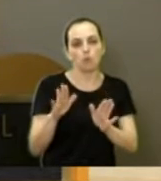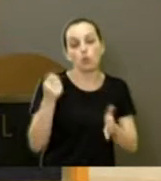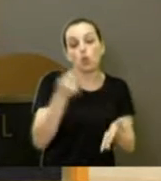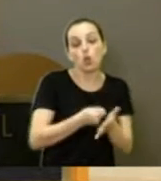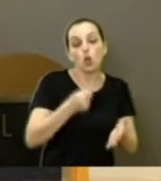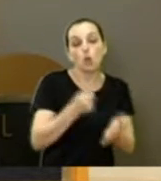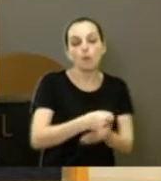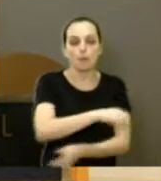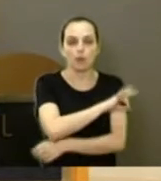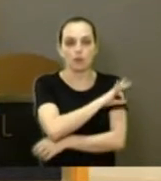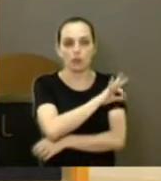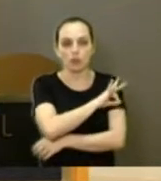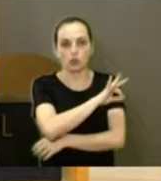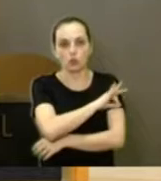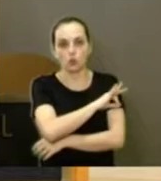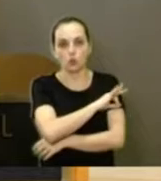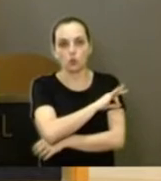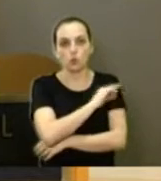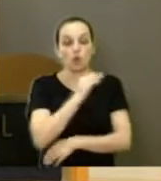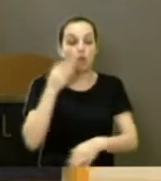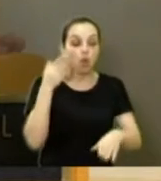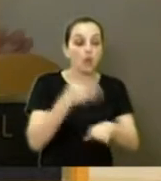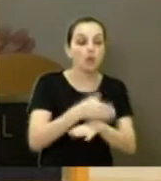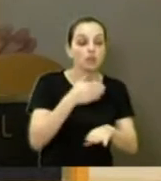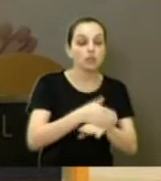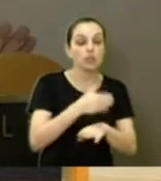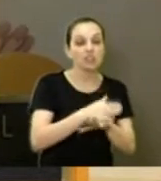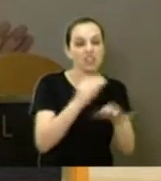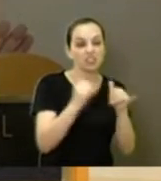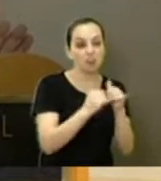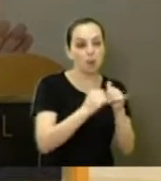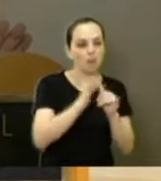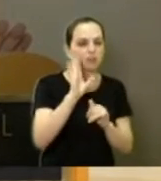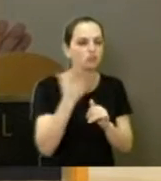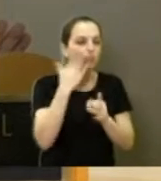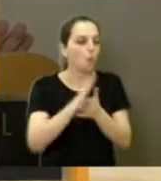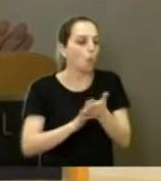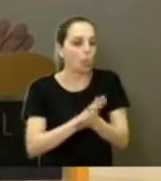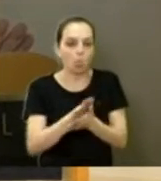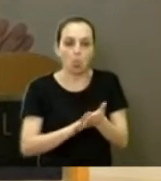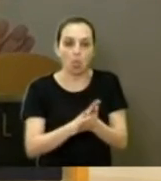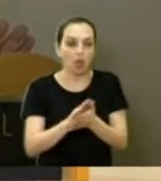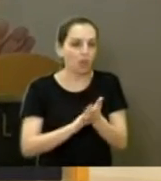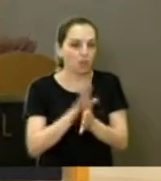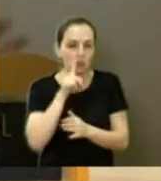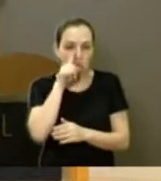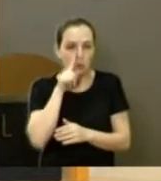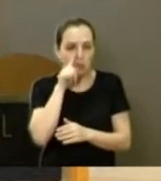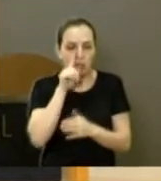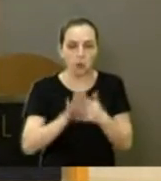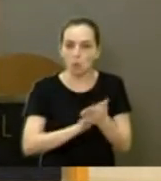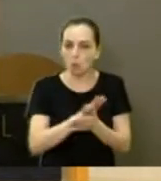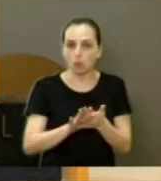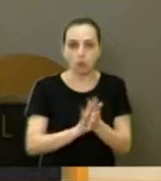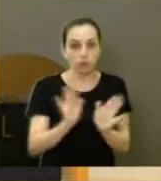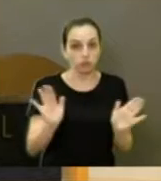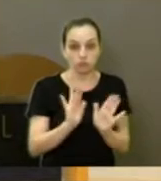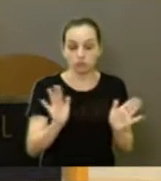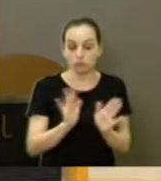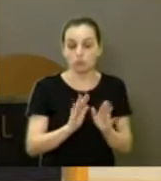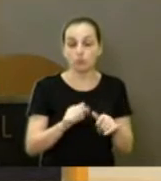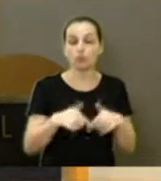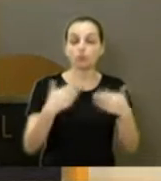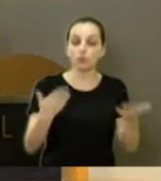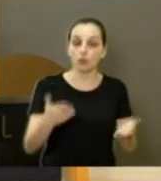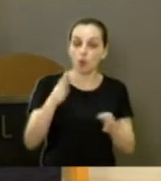público. E eu fui lá, não aconteceu nada demais. Nada demais. Então, nessa casa, precisa tomar